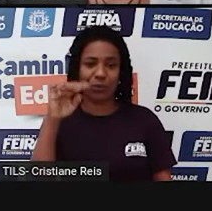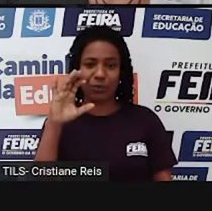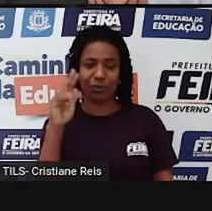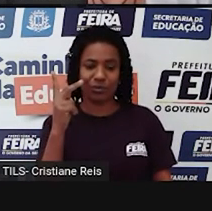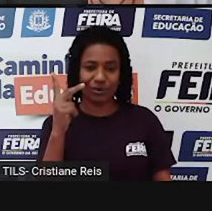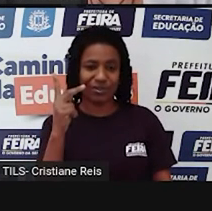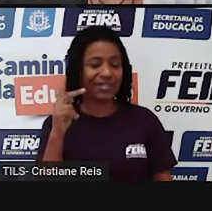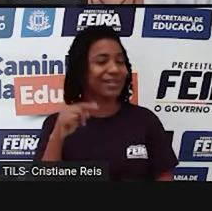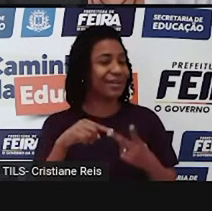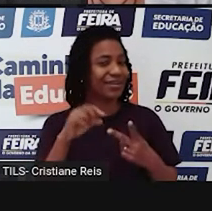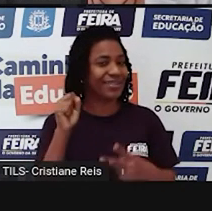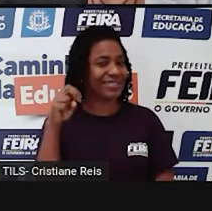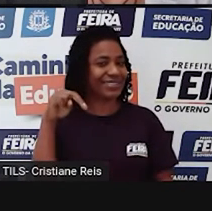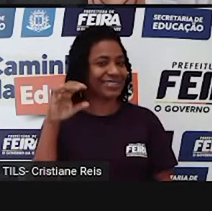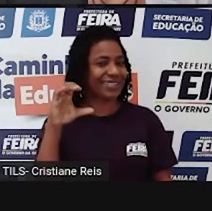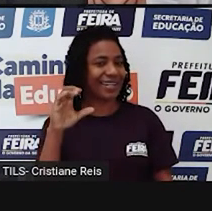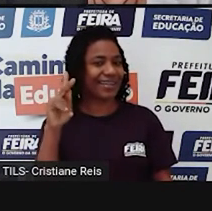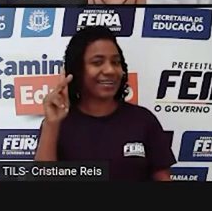snack? Ou um breakfast?